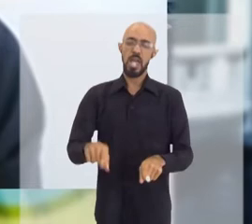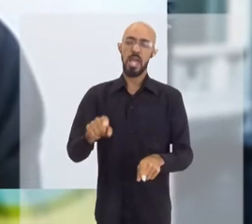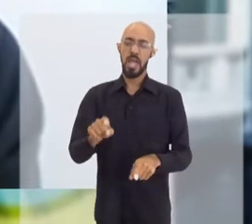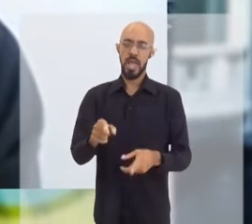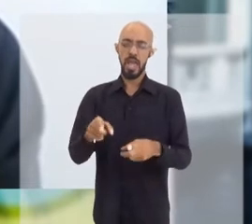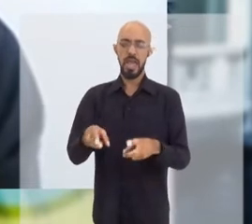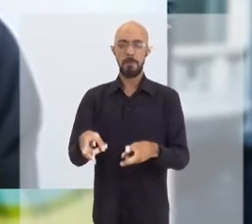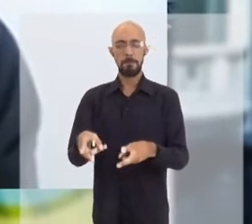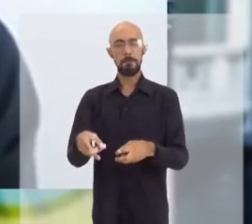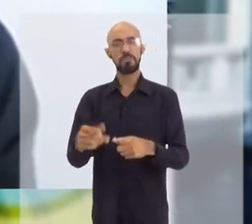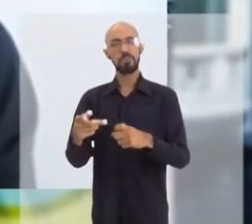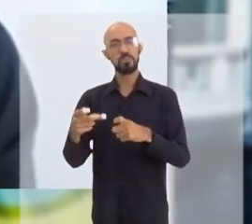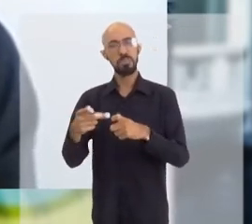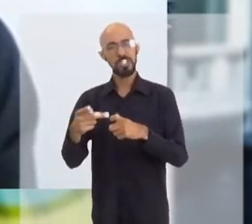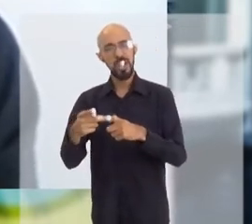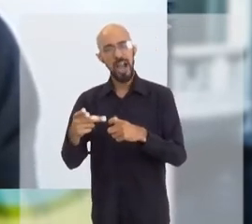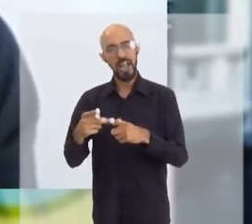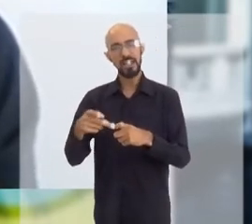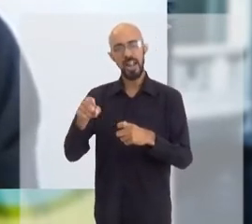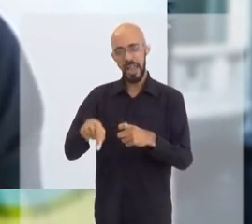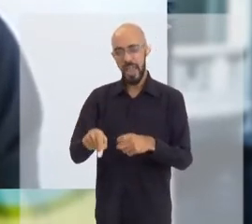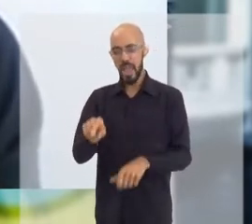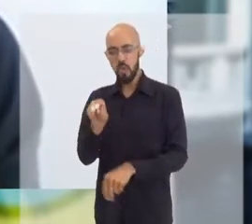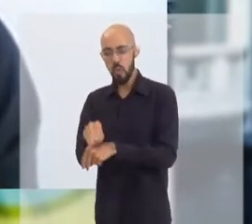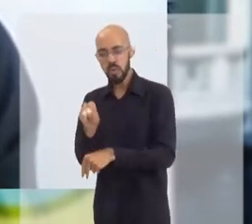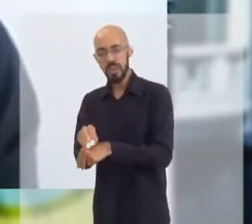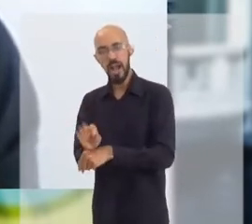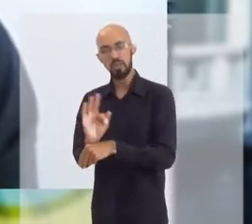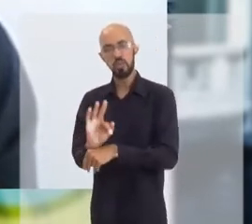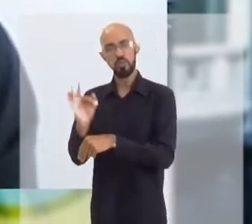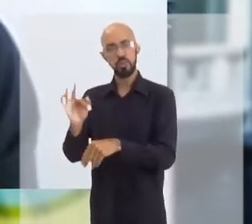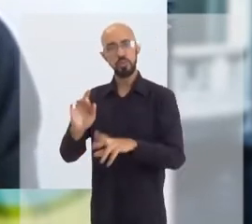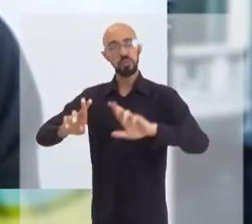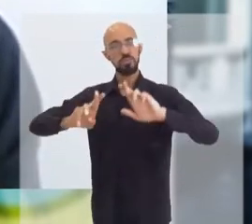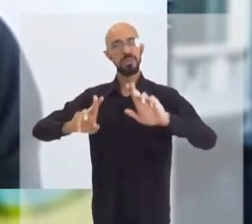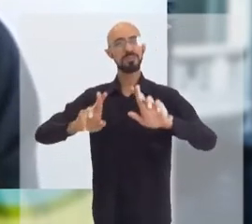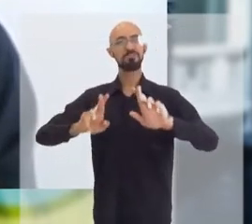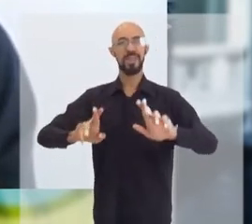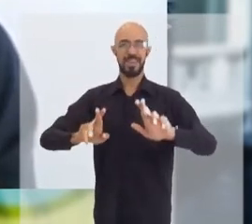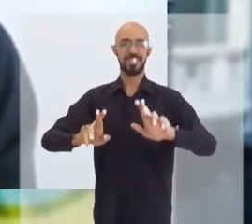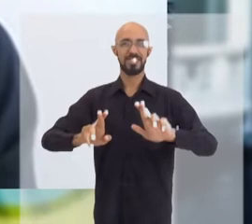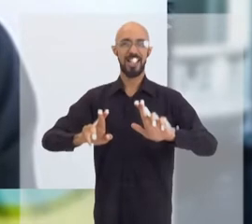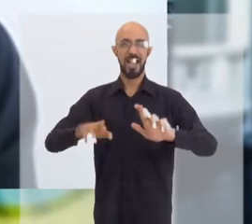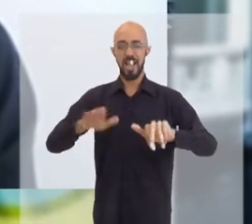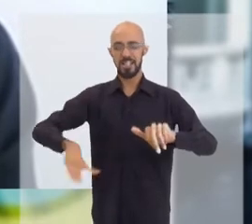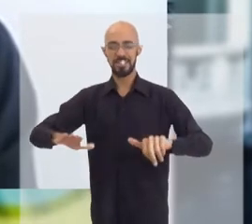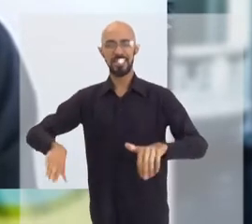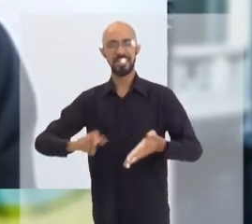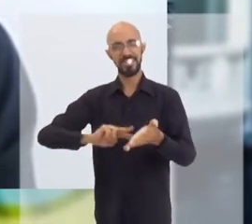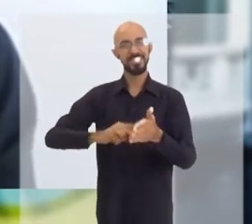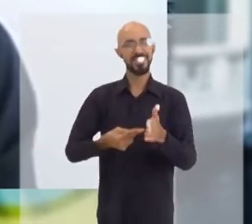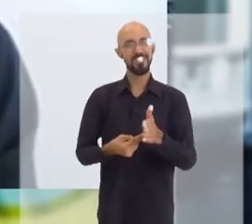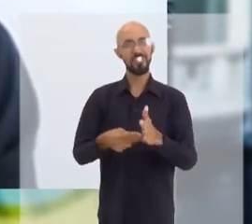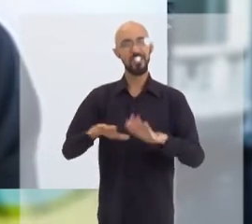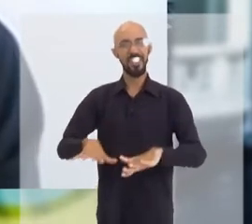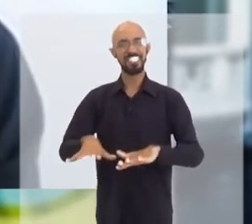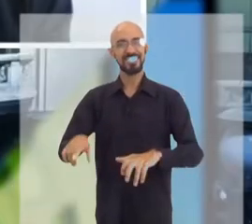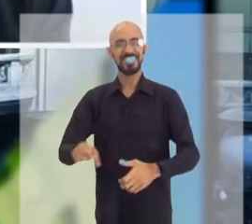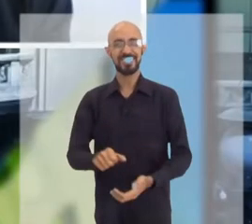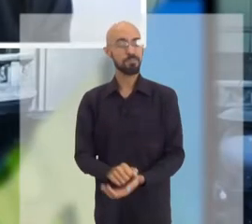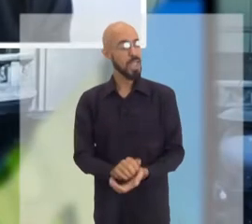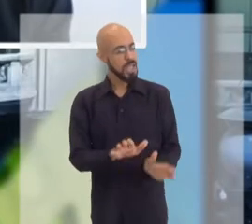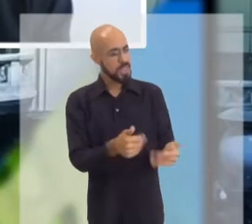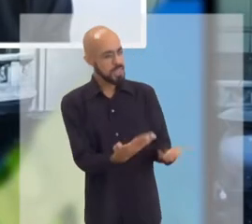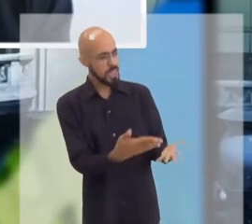pediatria é o teu olhar no futuro, é ter um olhar no mundo melhor, é ter o olhar da esperança. As crianças significam tudo isso.